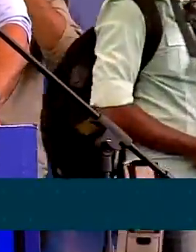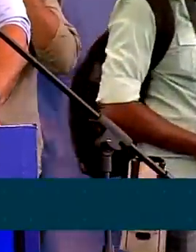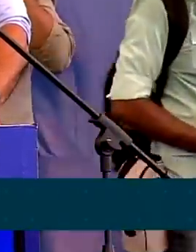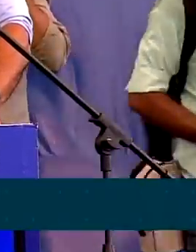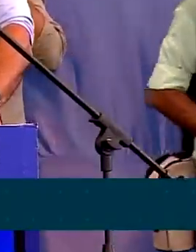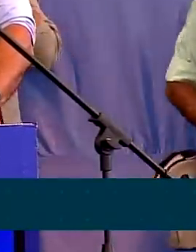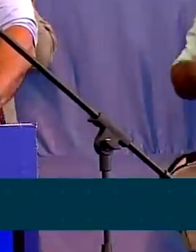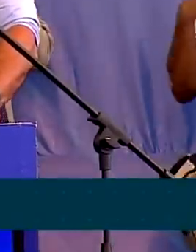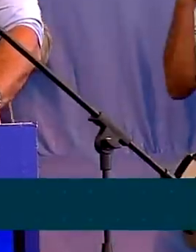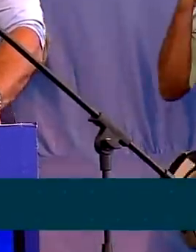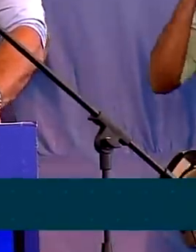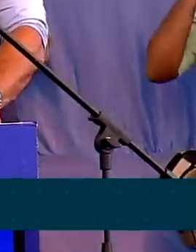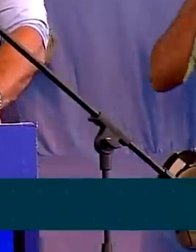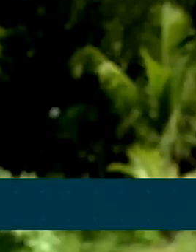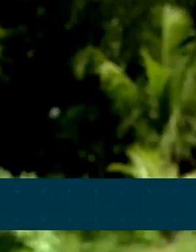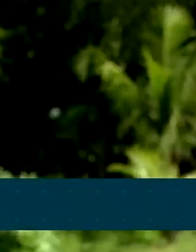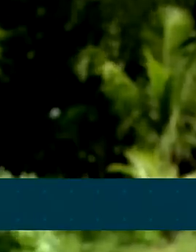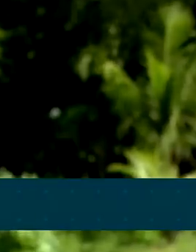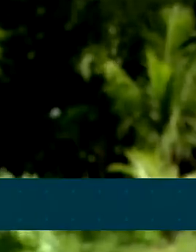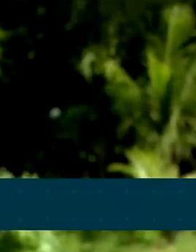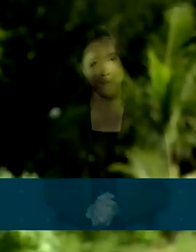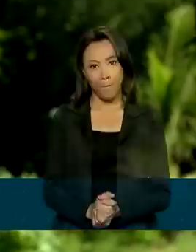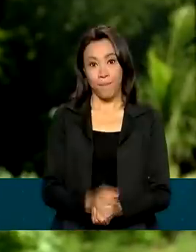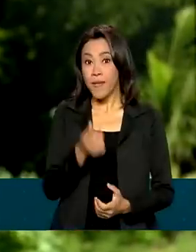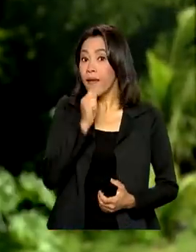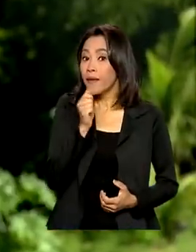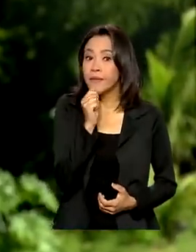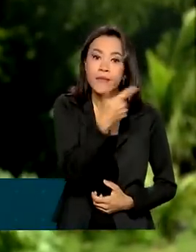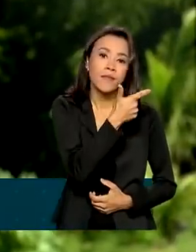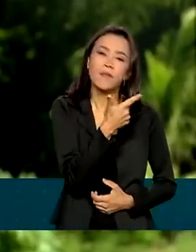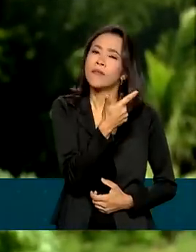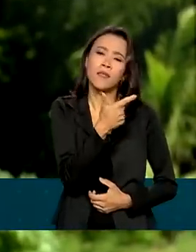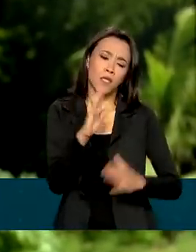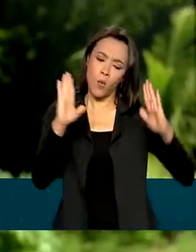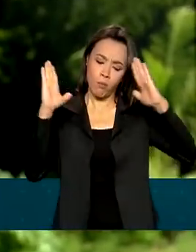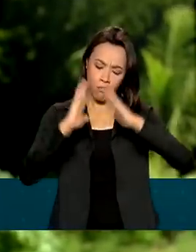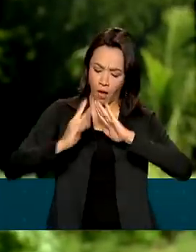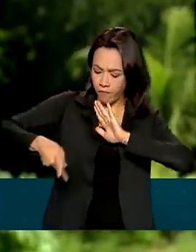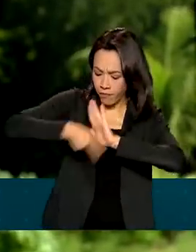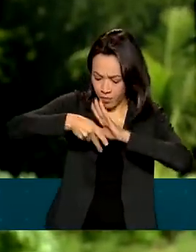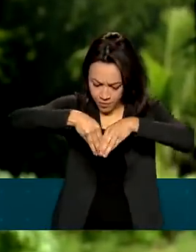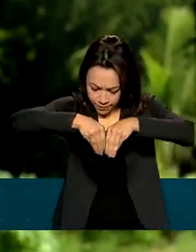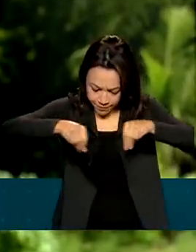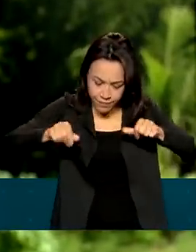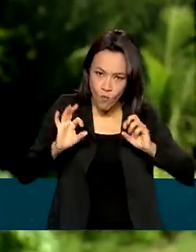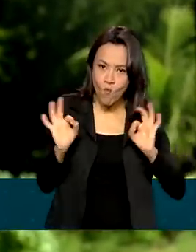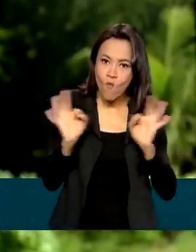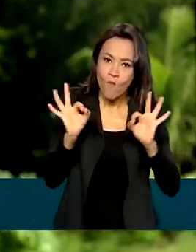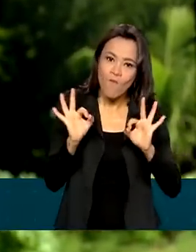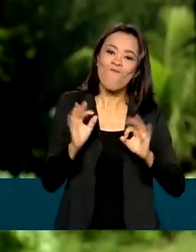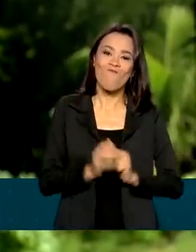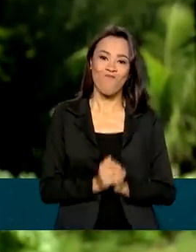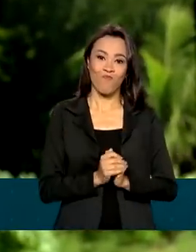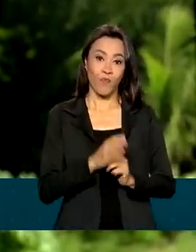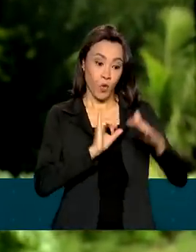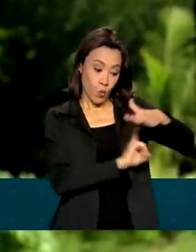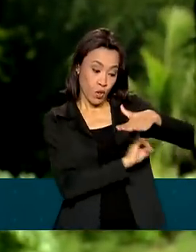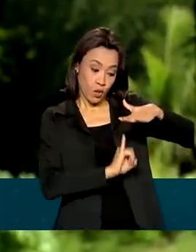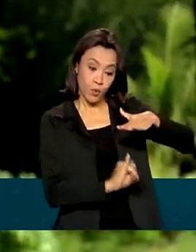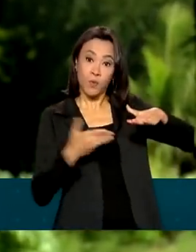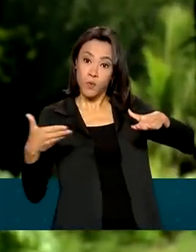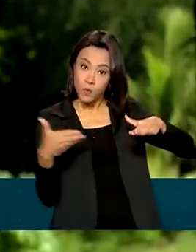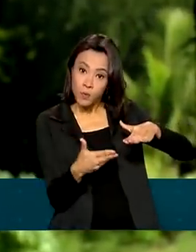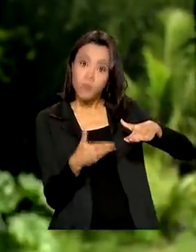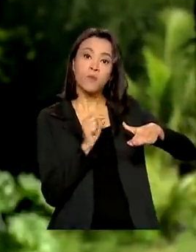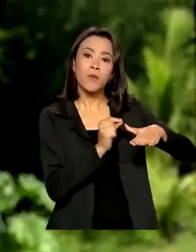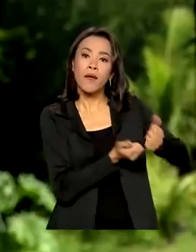esperou décadas por este momento. E para quem ainda não morava na própria terra, o Instituto Nacional de Colonização e Reforma